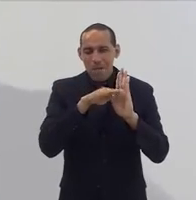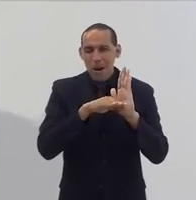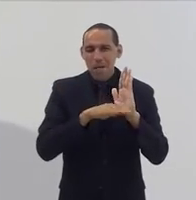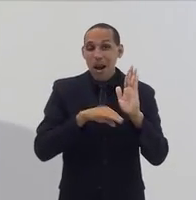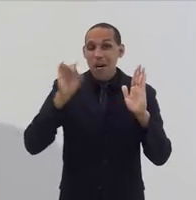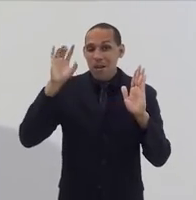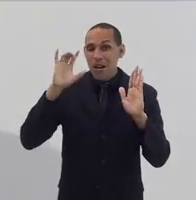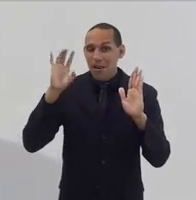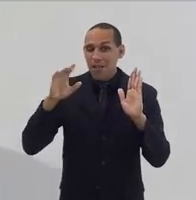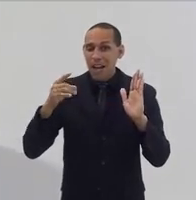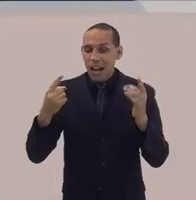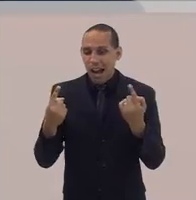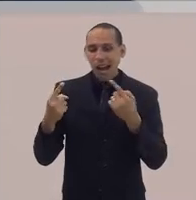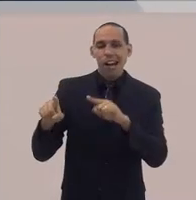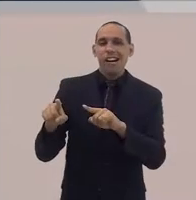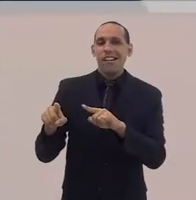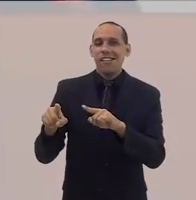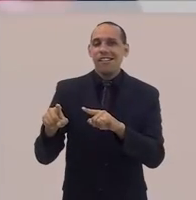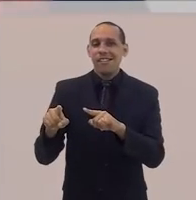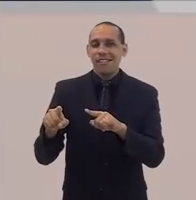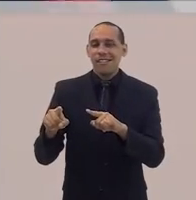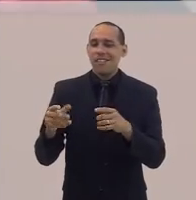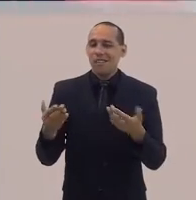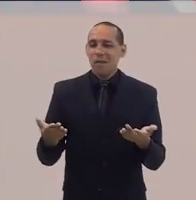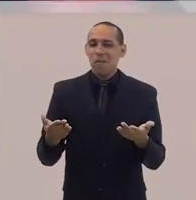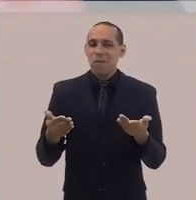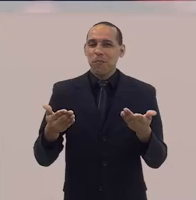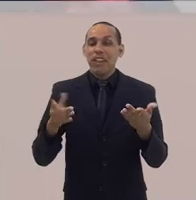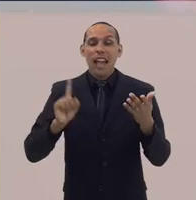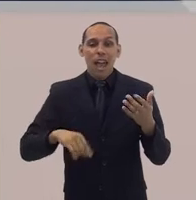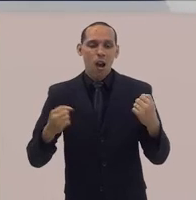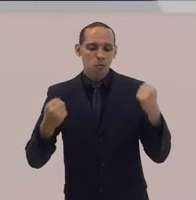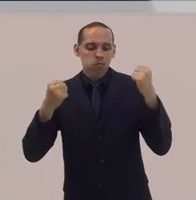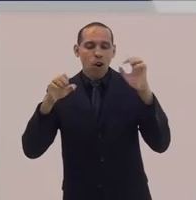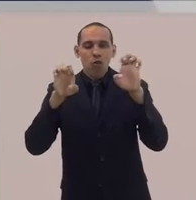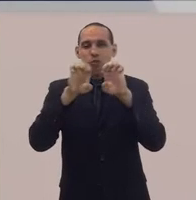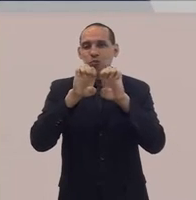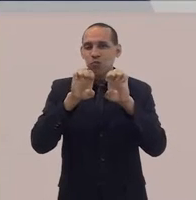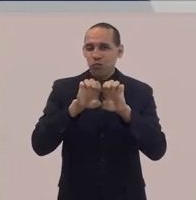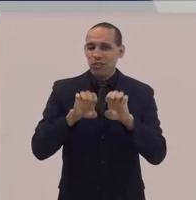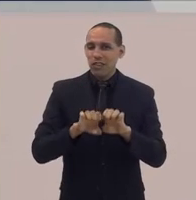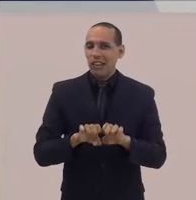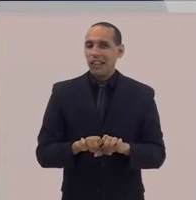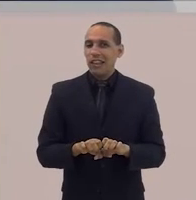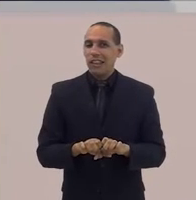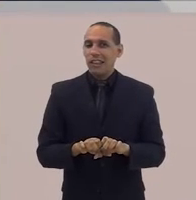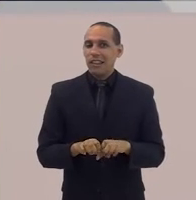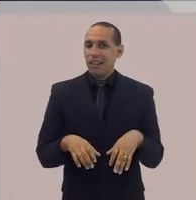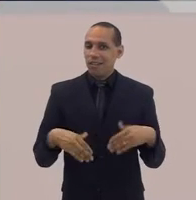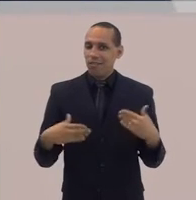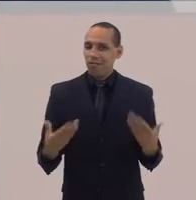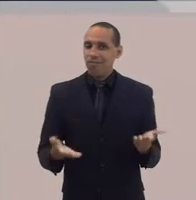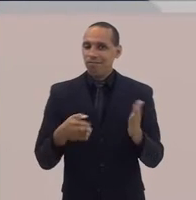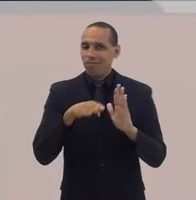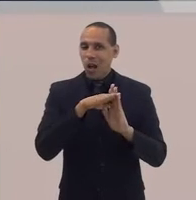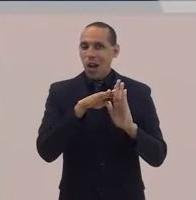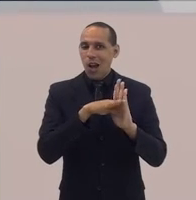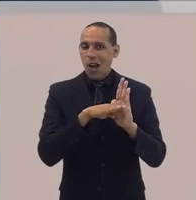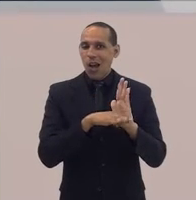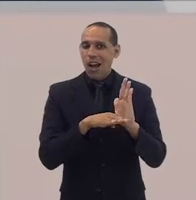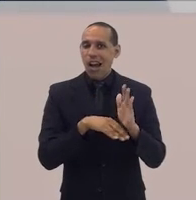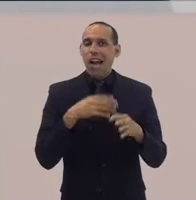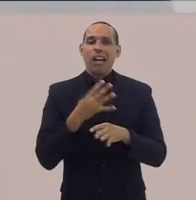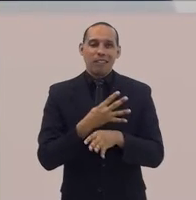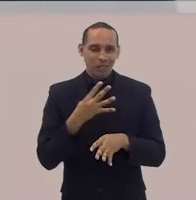privilégios? Mexer numa estrutura de poder? E por isso também essa pauta